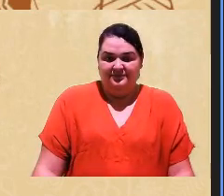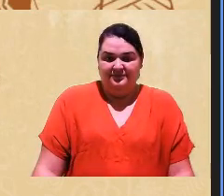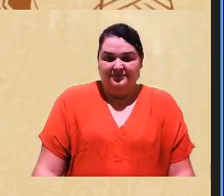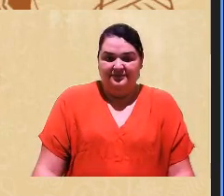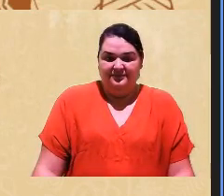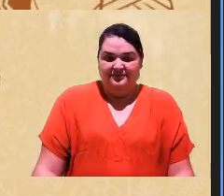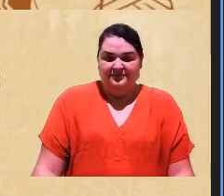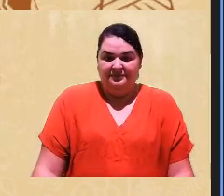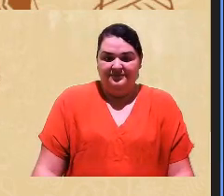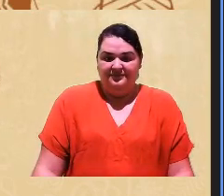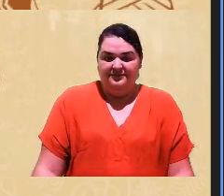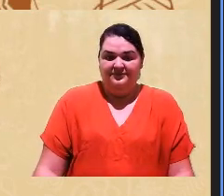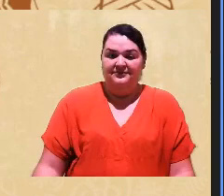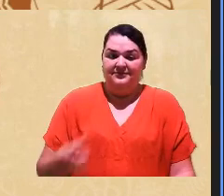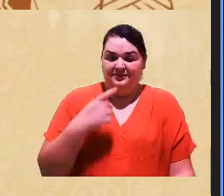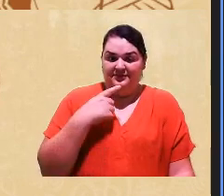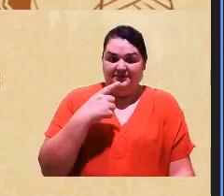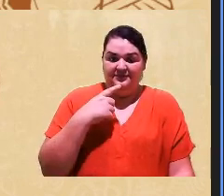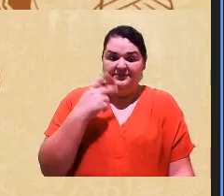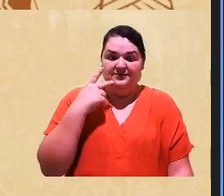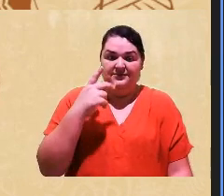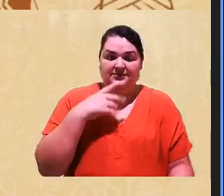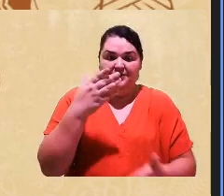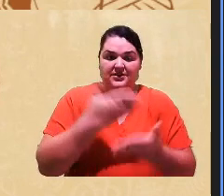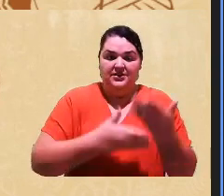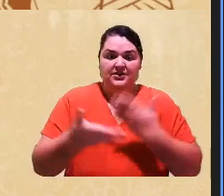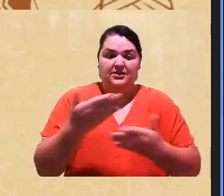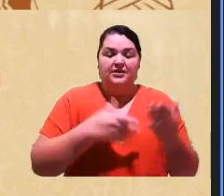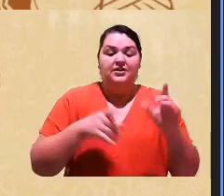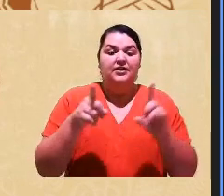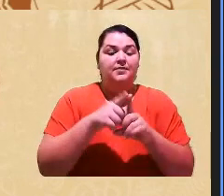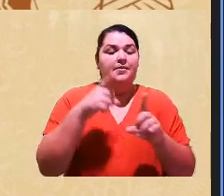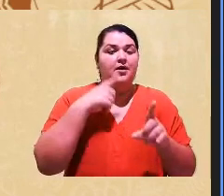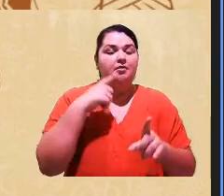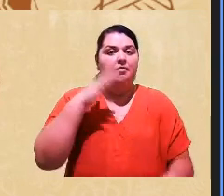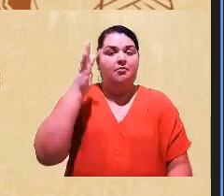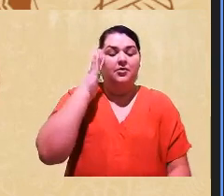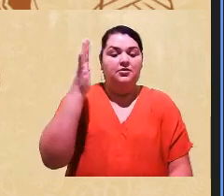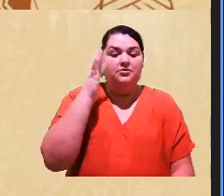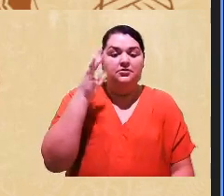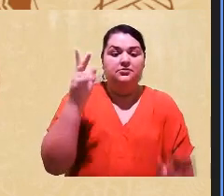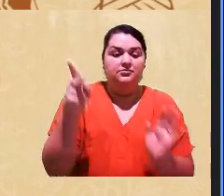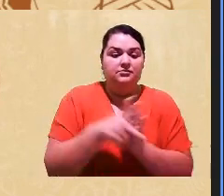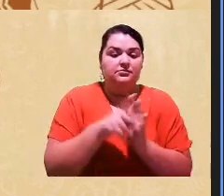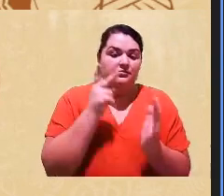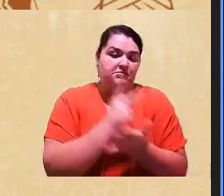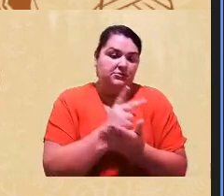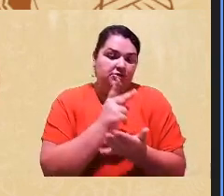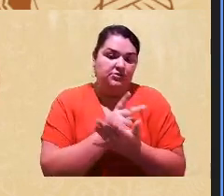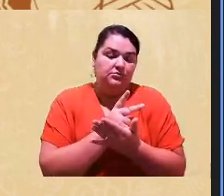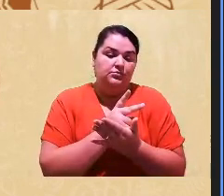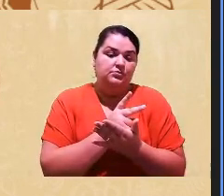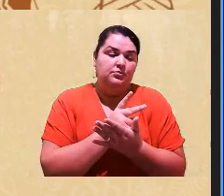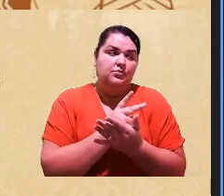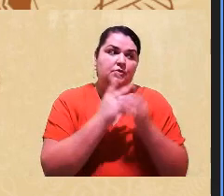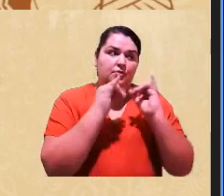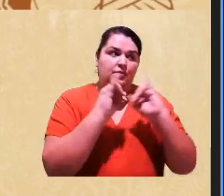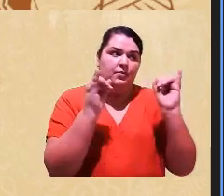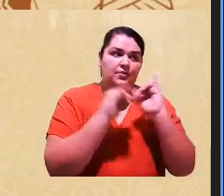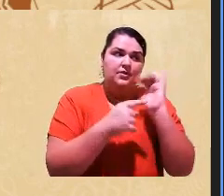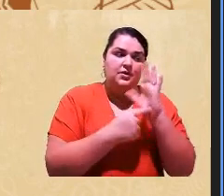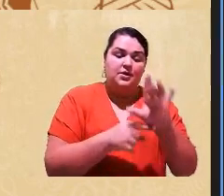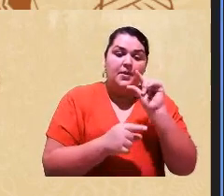Poucos casos de fraude, estatisticamente, pensando os anos de denúncia, poucas